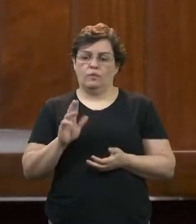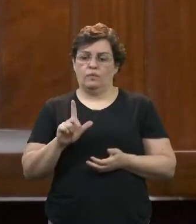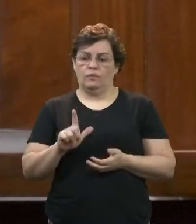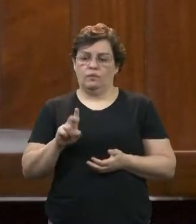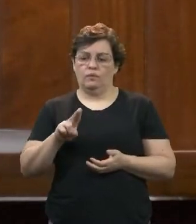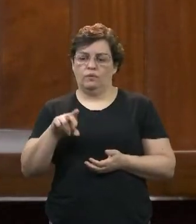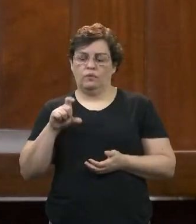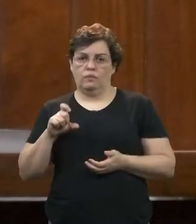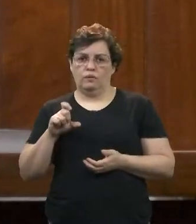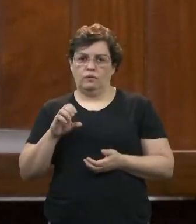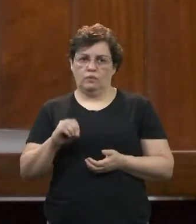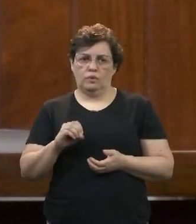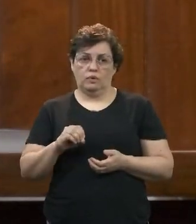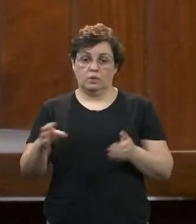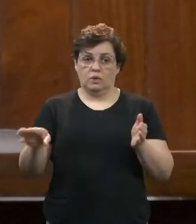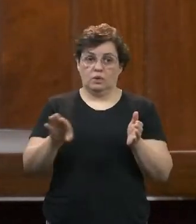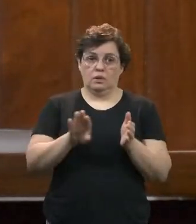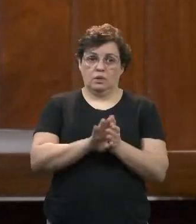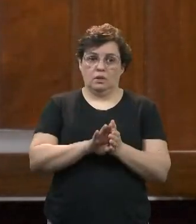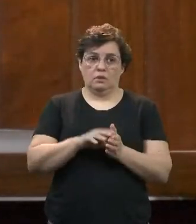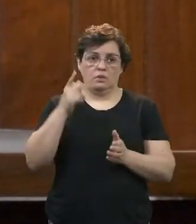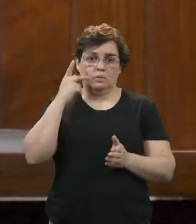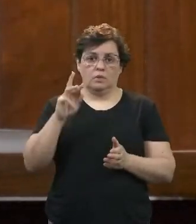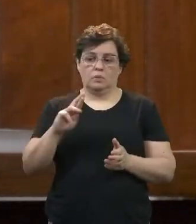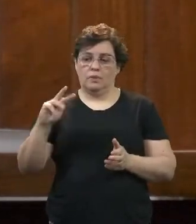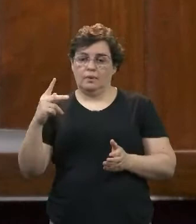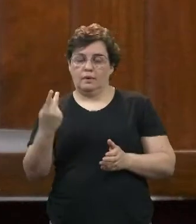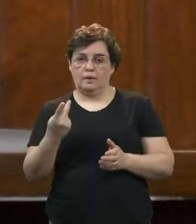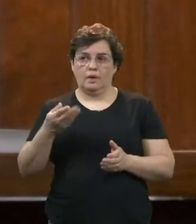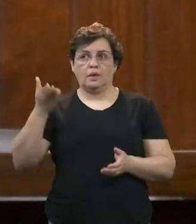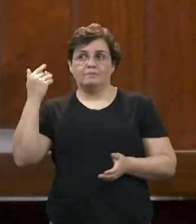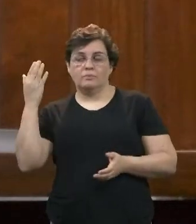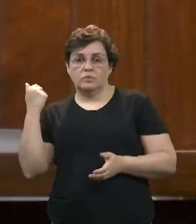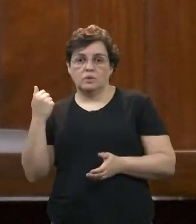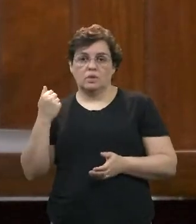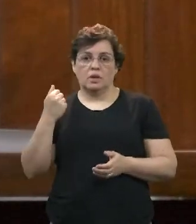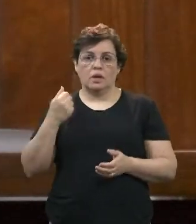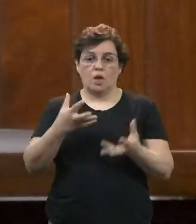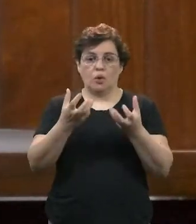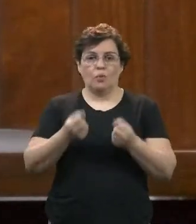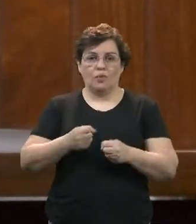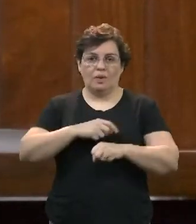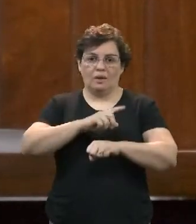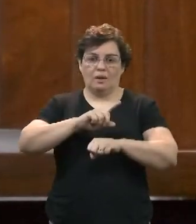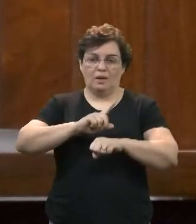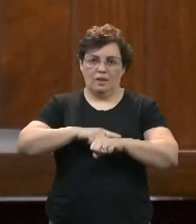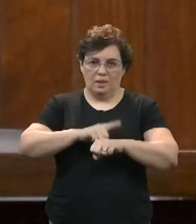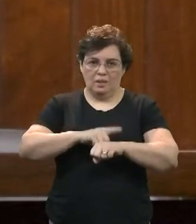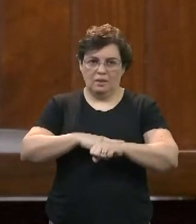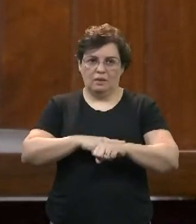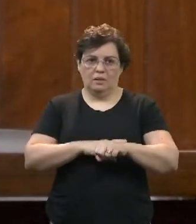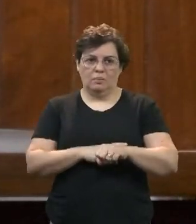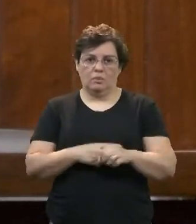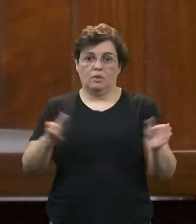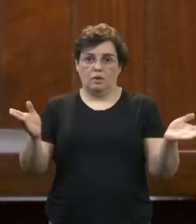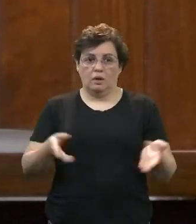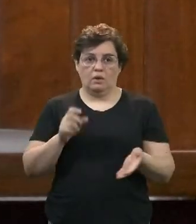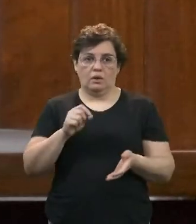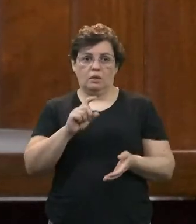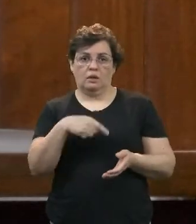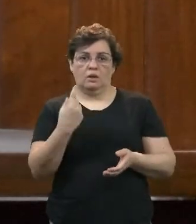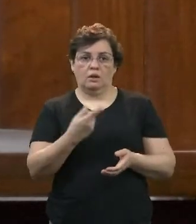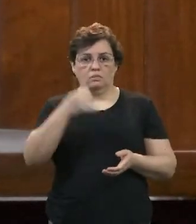é trazido para o RH que até pouco tempo era no ganha-tempo. Neste momento, onde a gente está falando de evitar